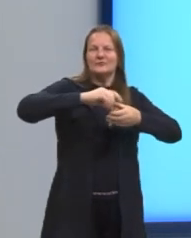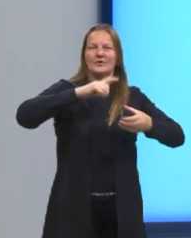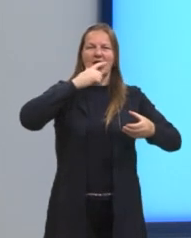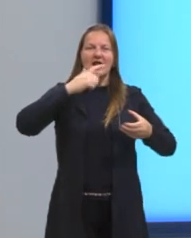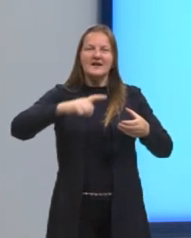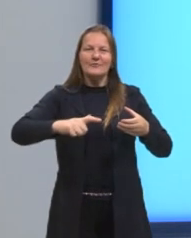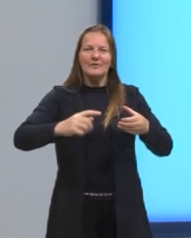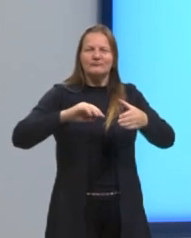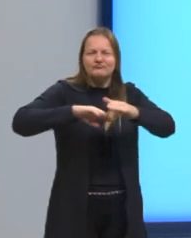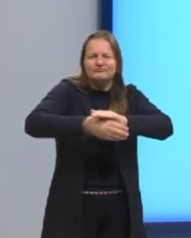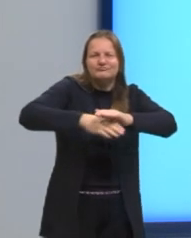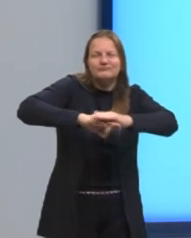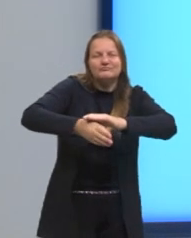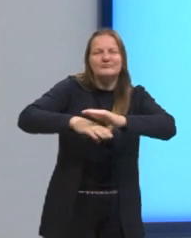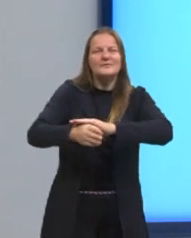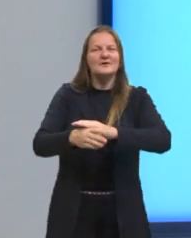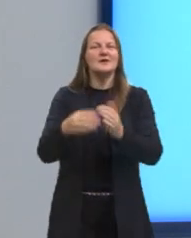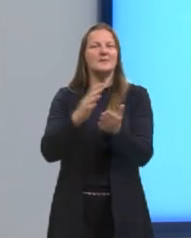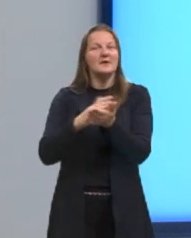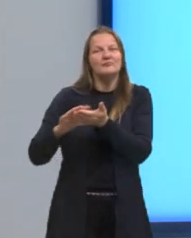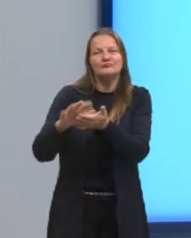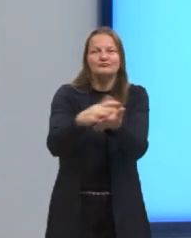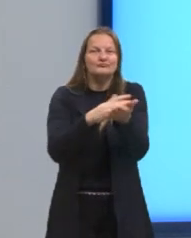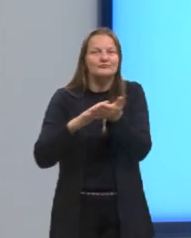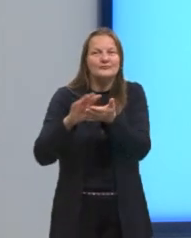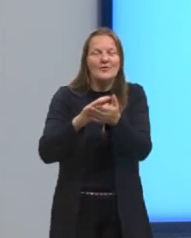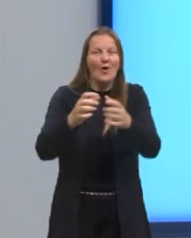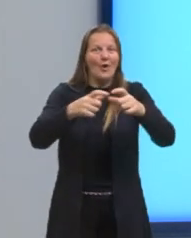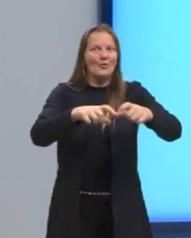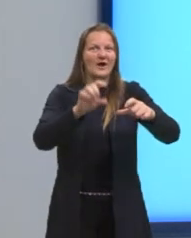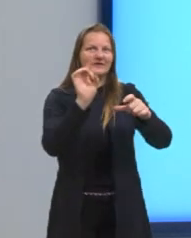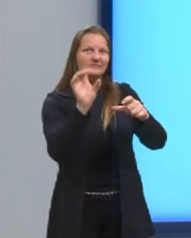Aqui, novamente, sambódromo, autódromo e hipódromo.